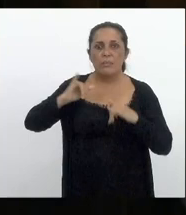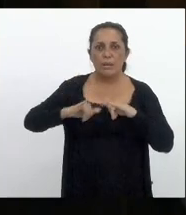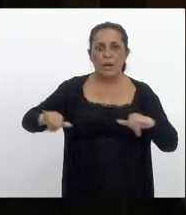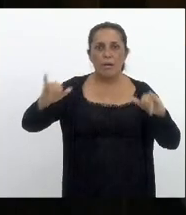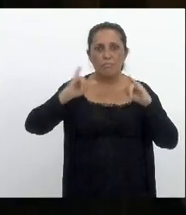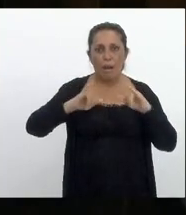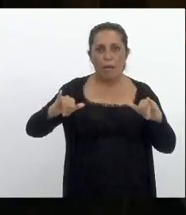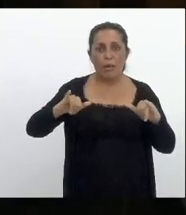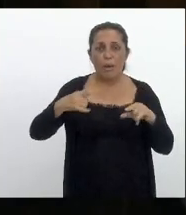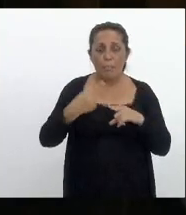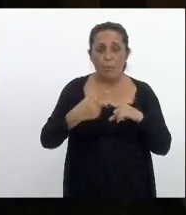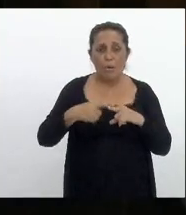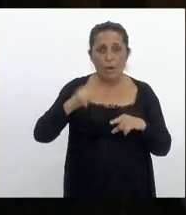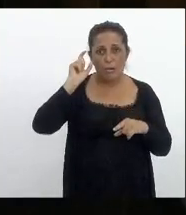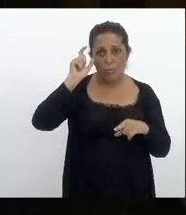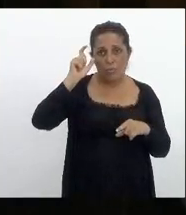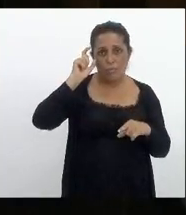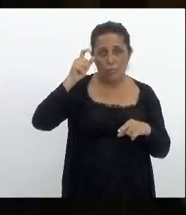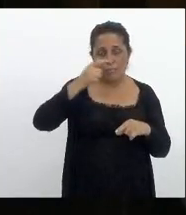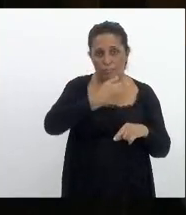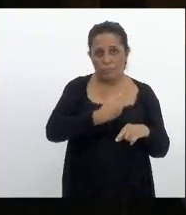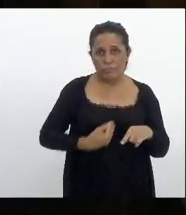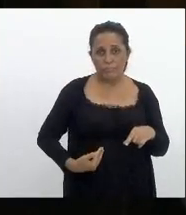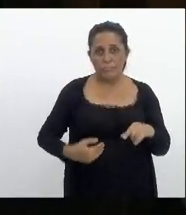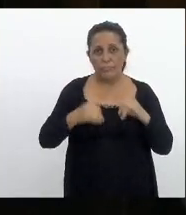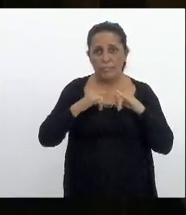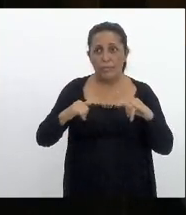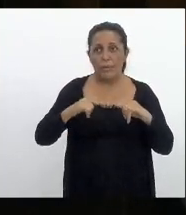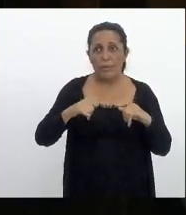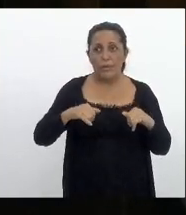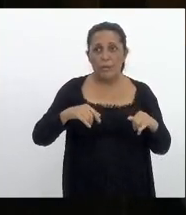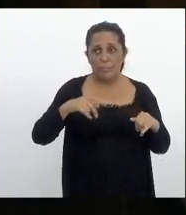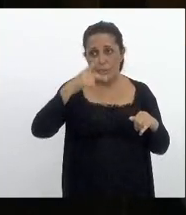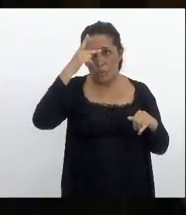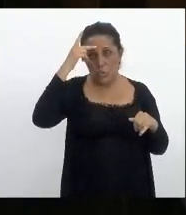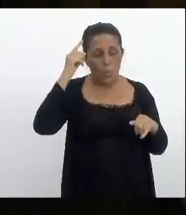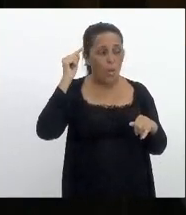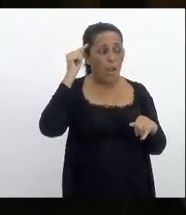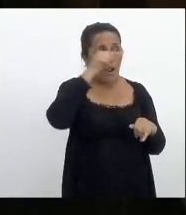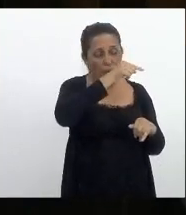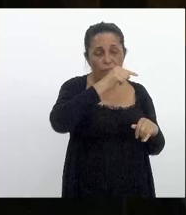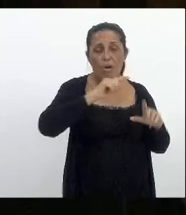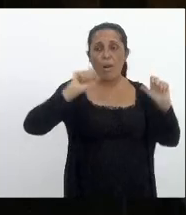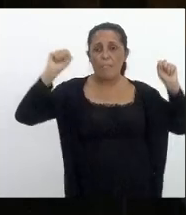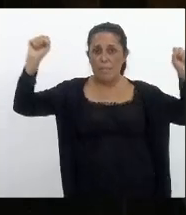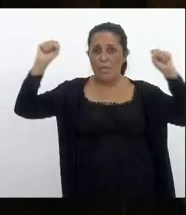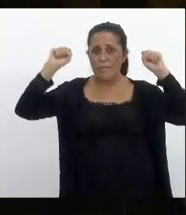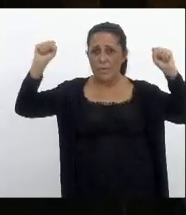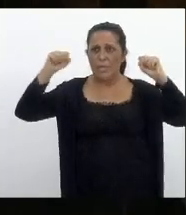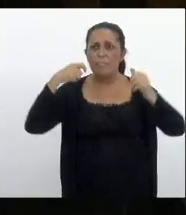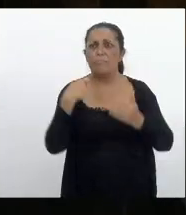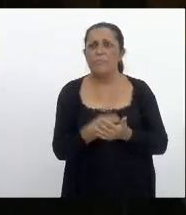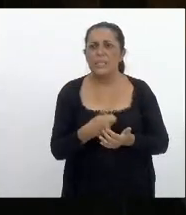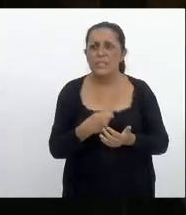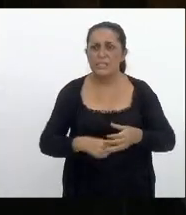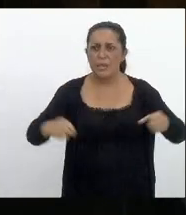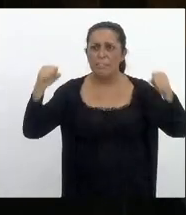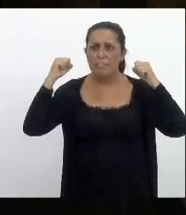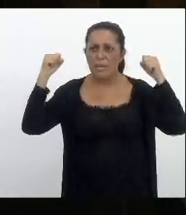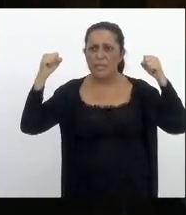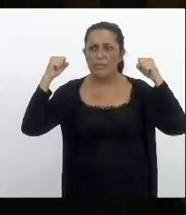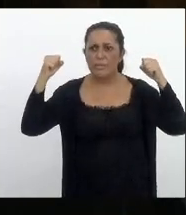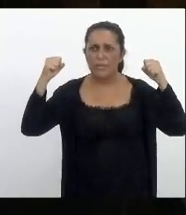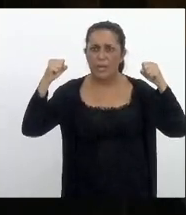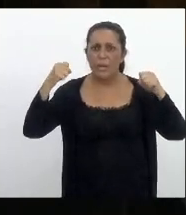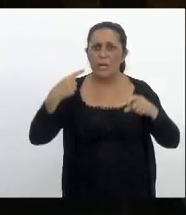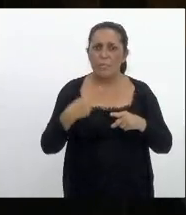campanha e o servidor que está ali fora manifestando e tem que manifestar mesmo porque esta